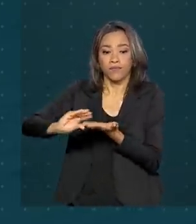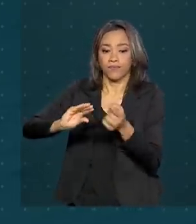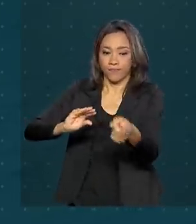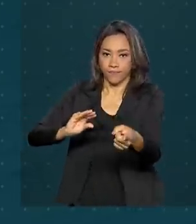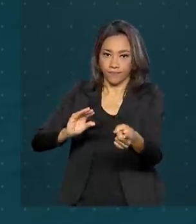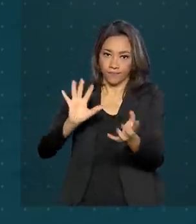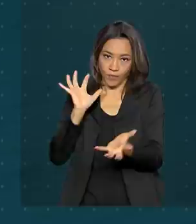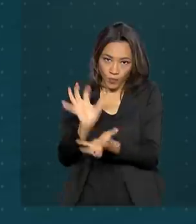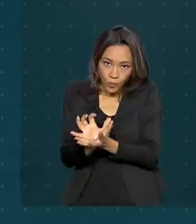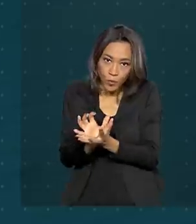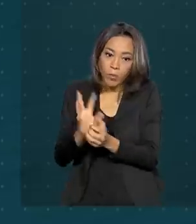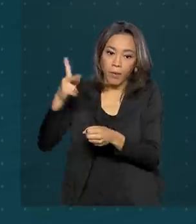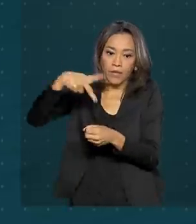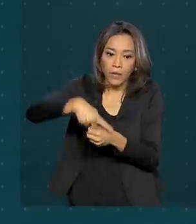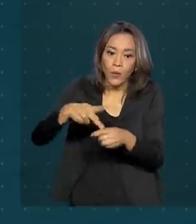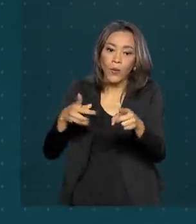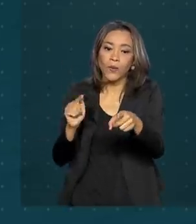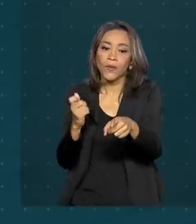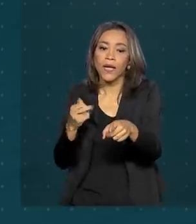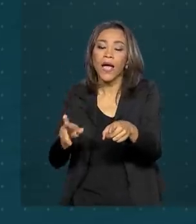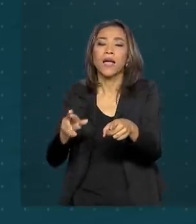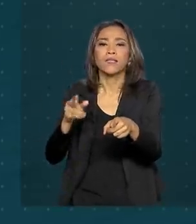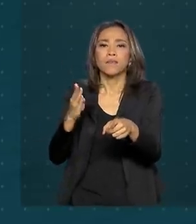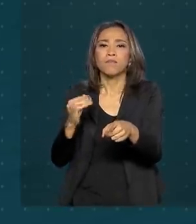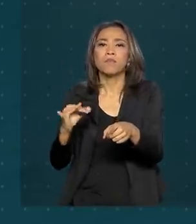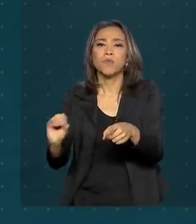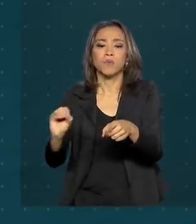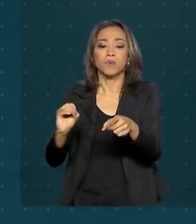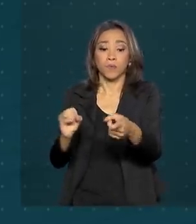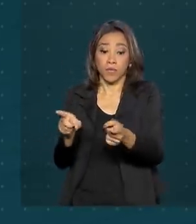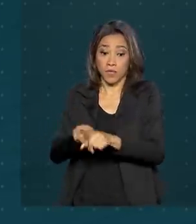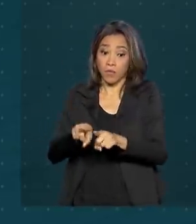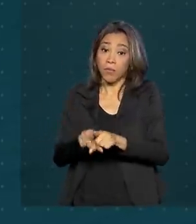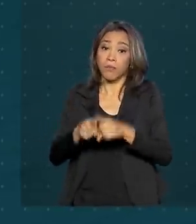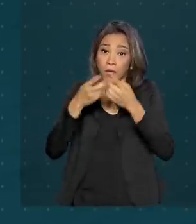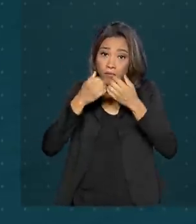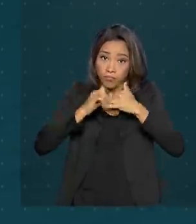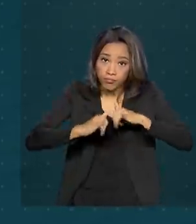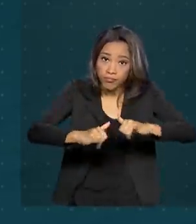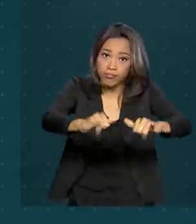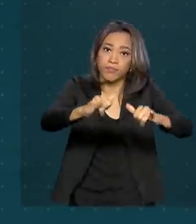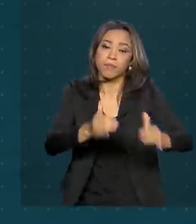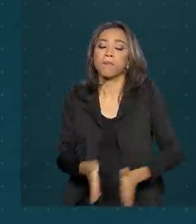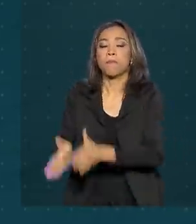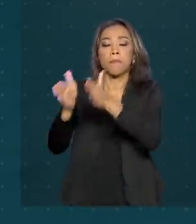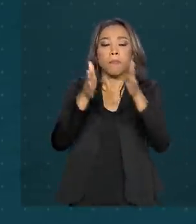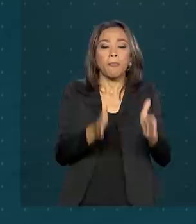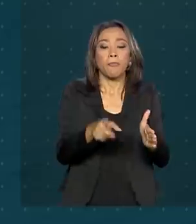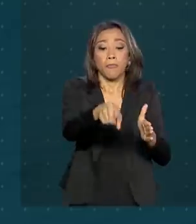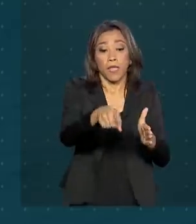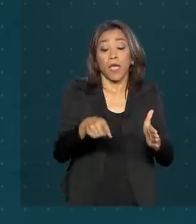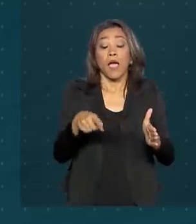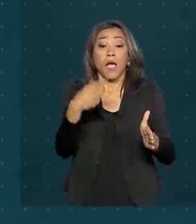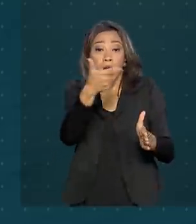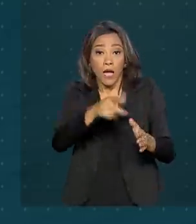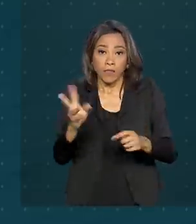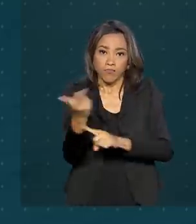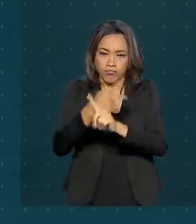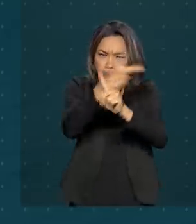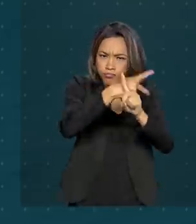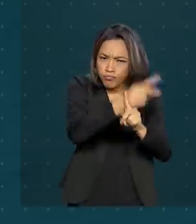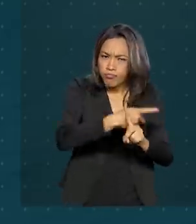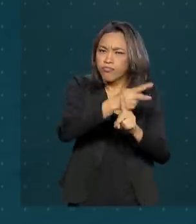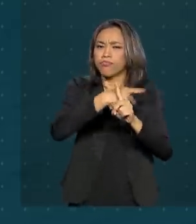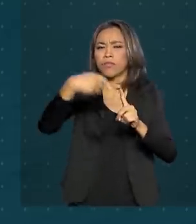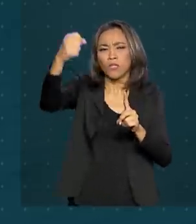biocombustíveis e em geração, distribuição e transmissão de energia. Especificamente, as energias renováveis,